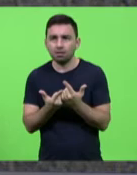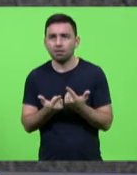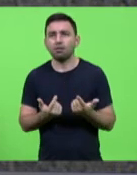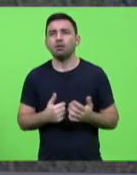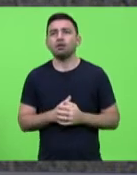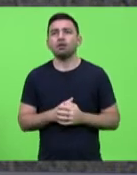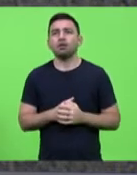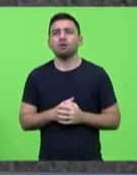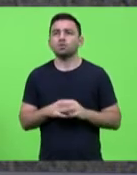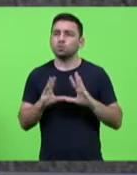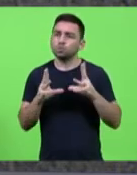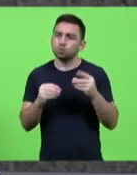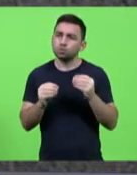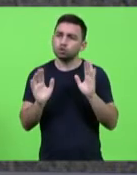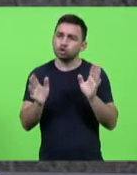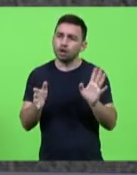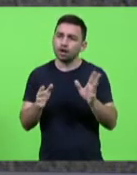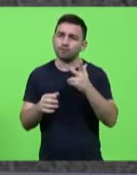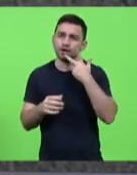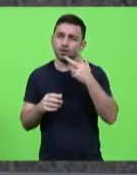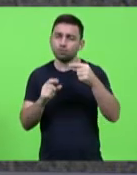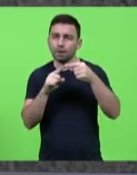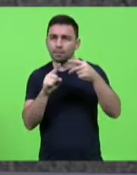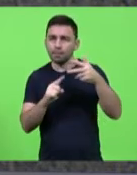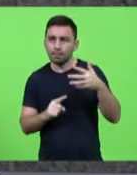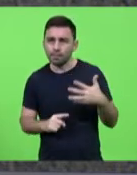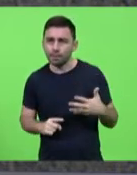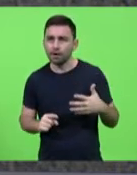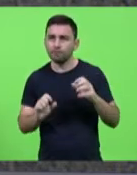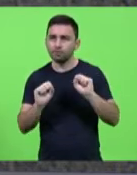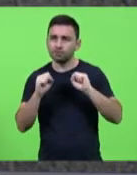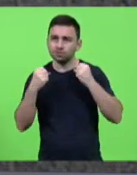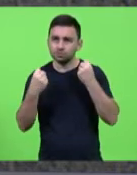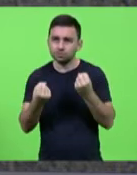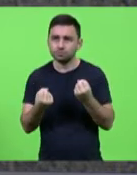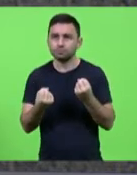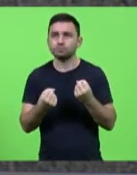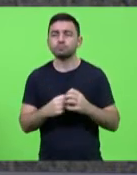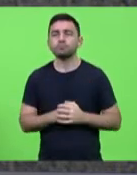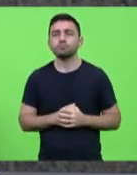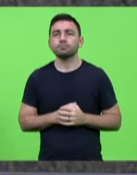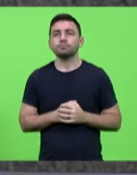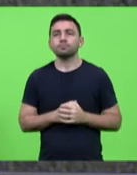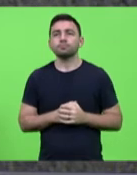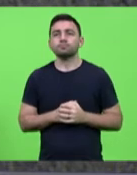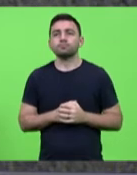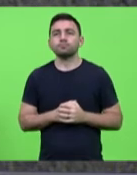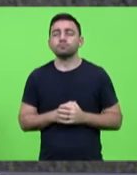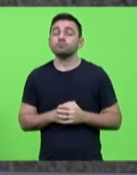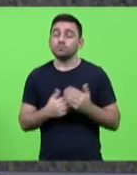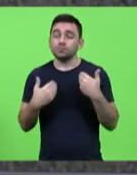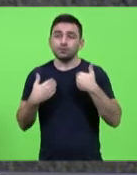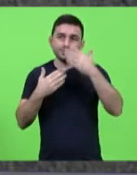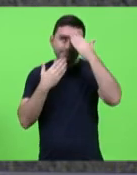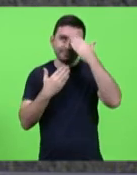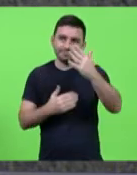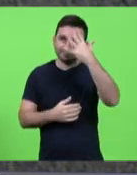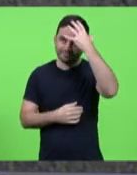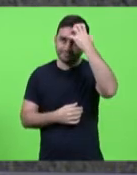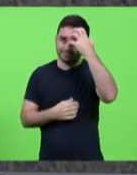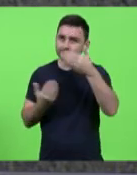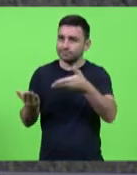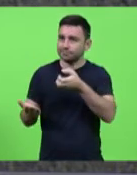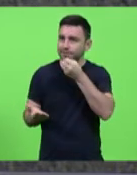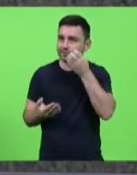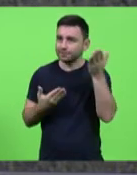citadas, nesse sentido de fortalecimento do Cade Único. Então, eu agradeço, Ismael, muito bem-vindo